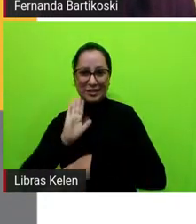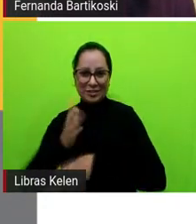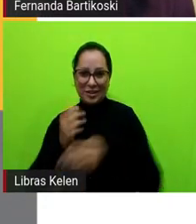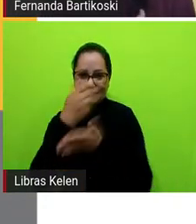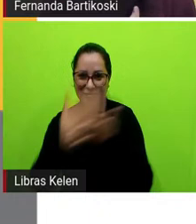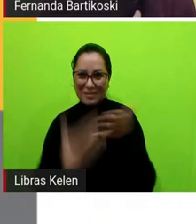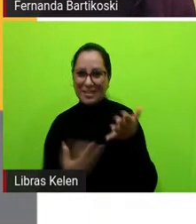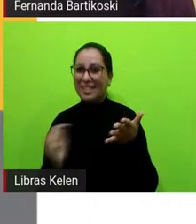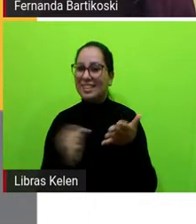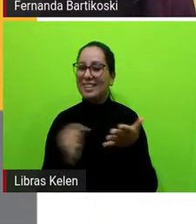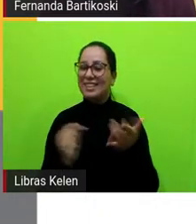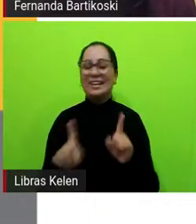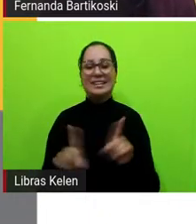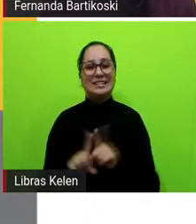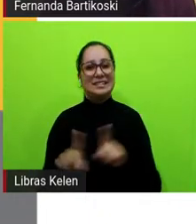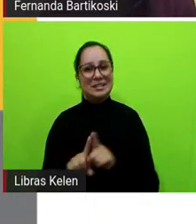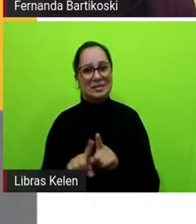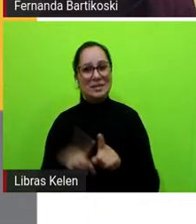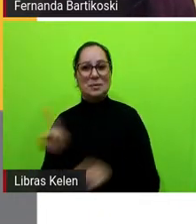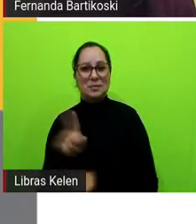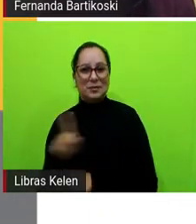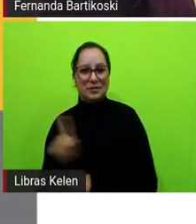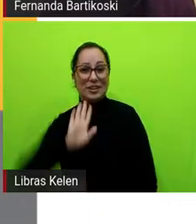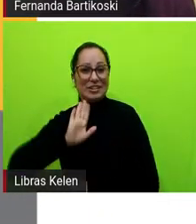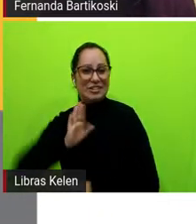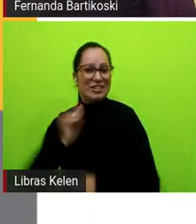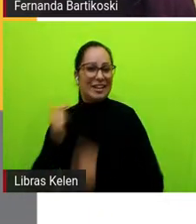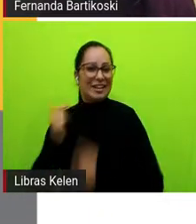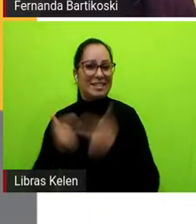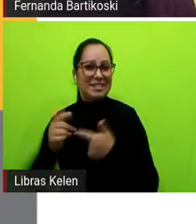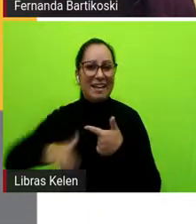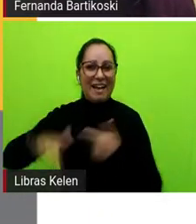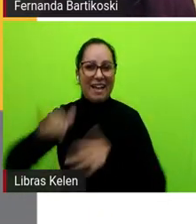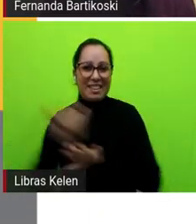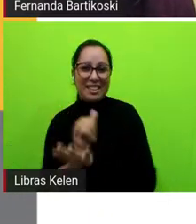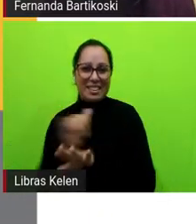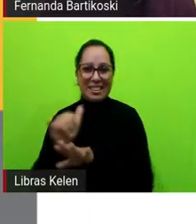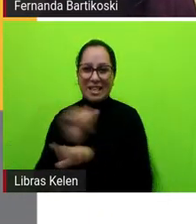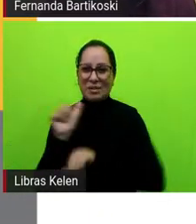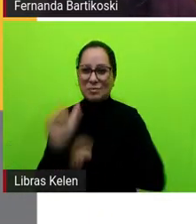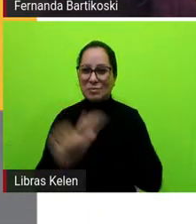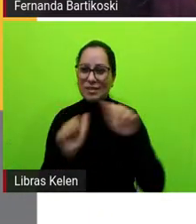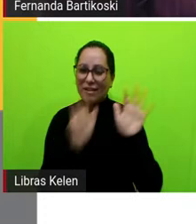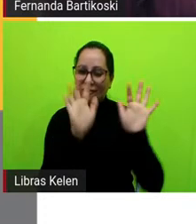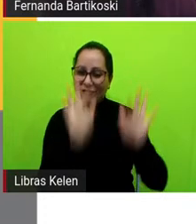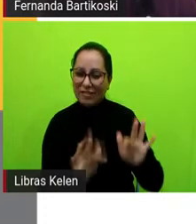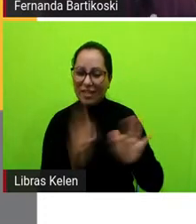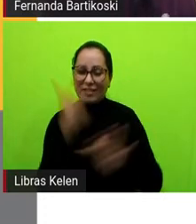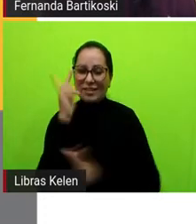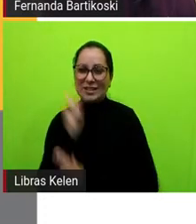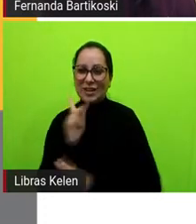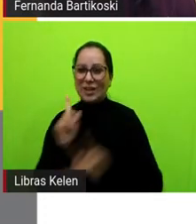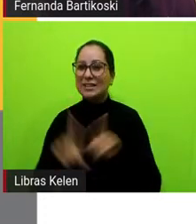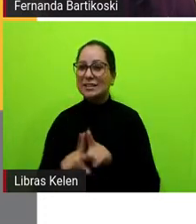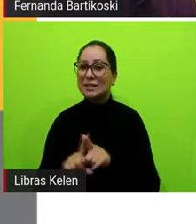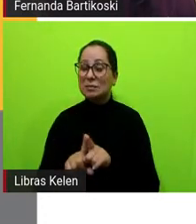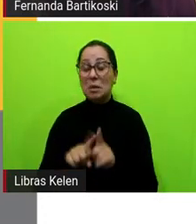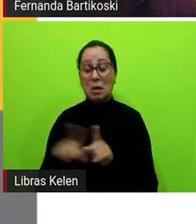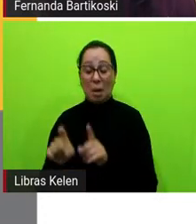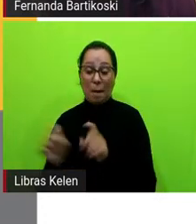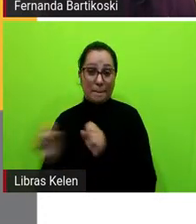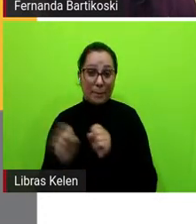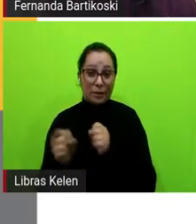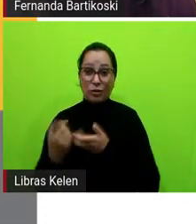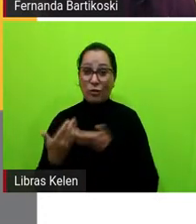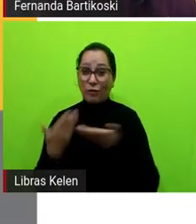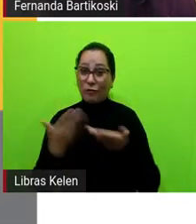frente de profs que já trabalham com essa estratégia de mudar o final da narrativa mas eles podem ser convidados a mudar